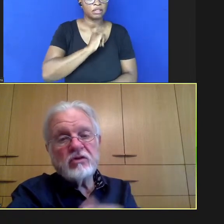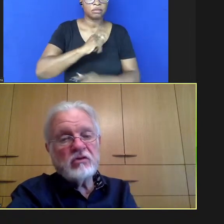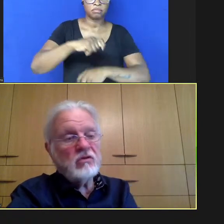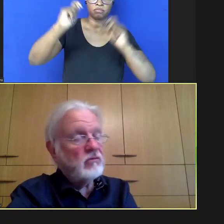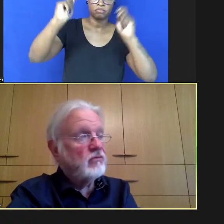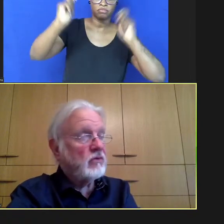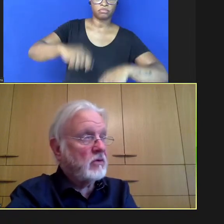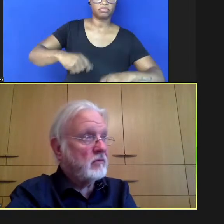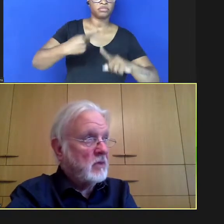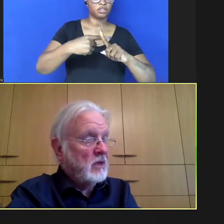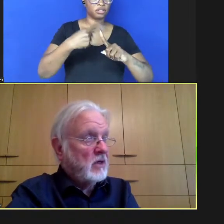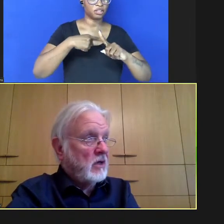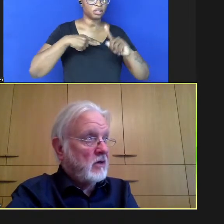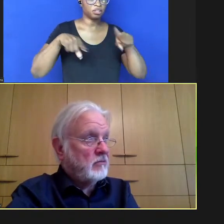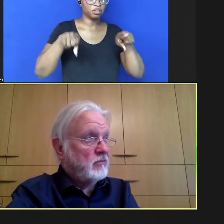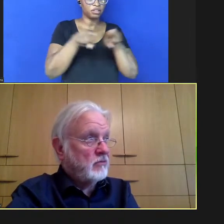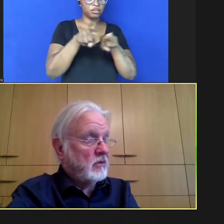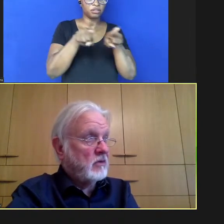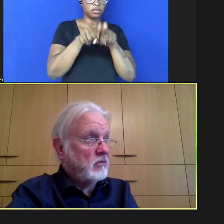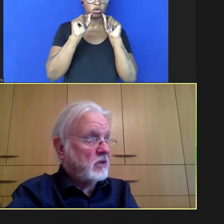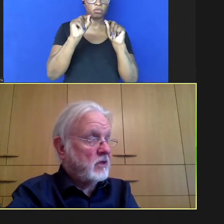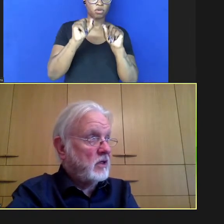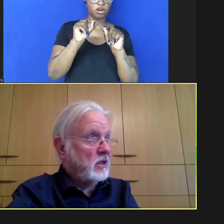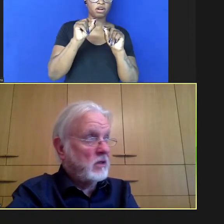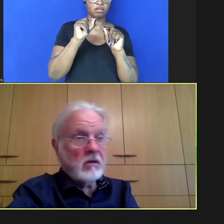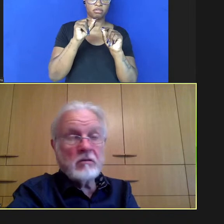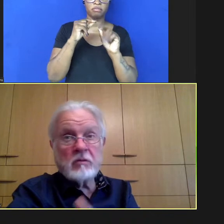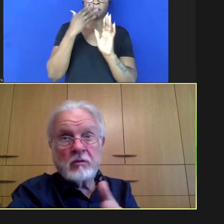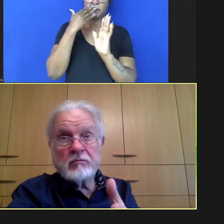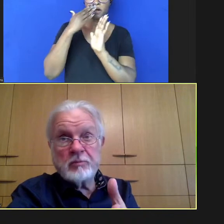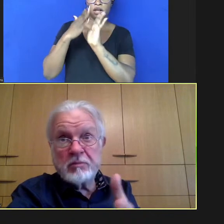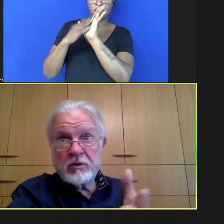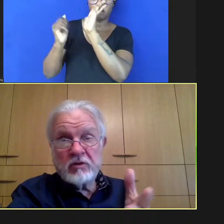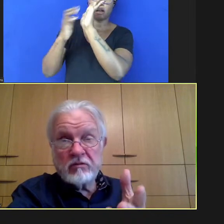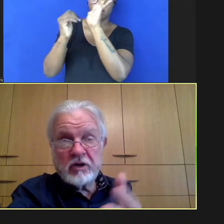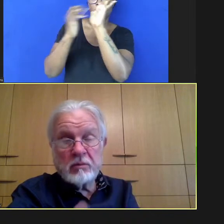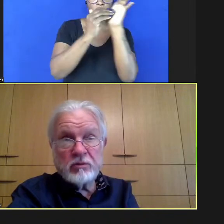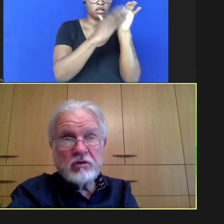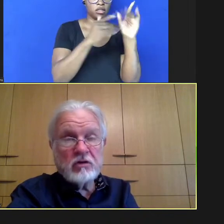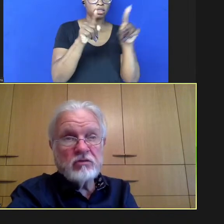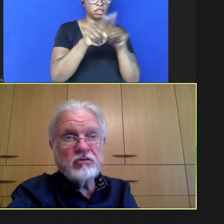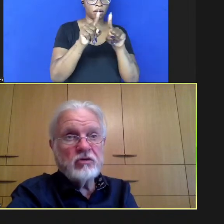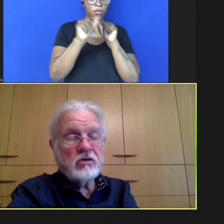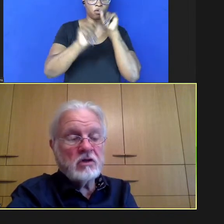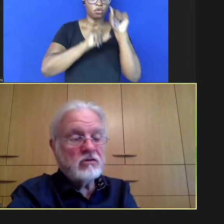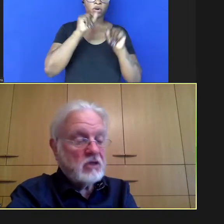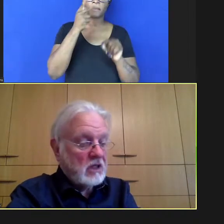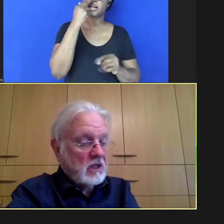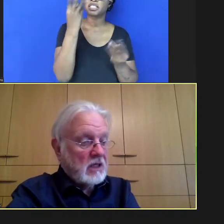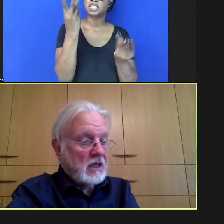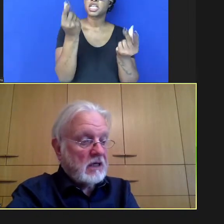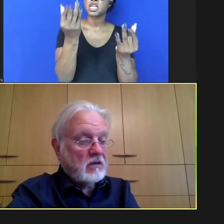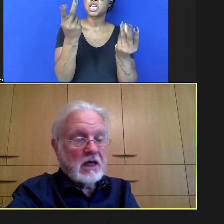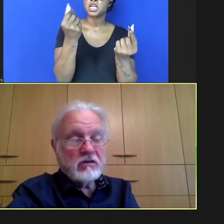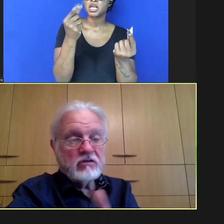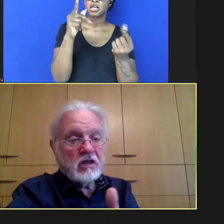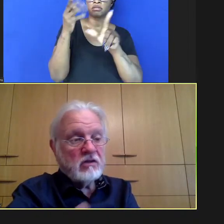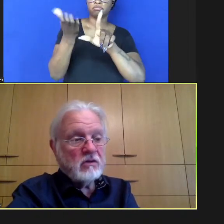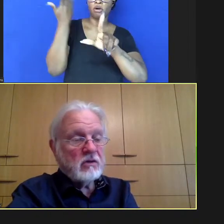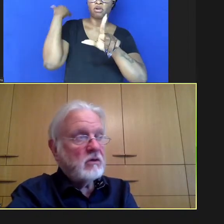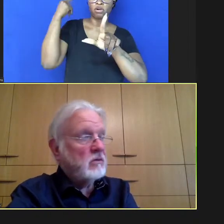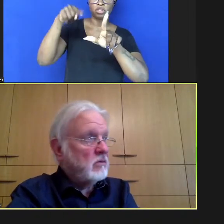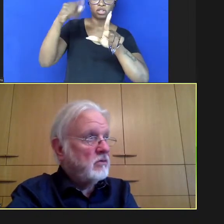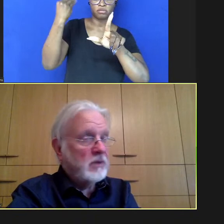incluindo retiradas muito famosas de papers em